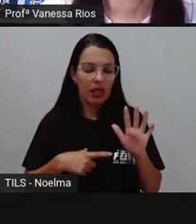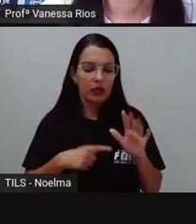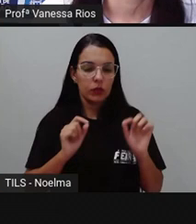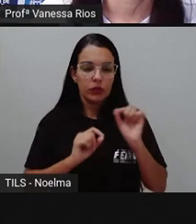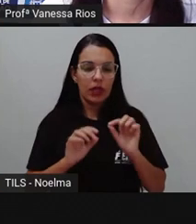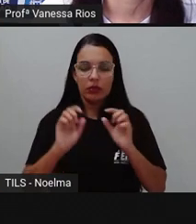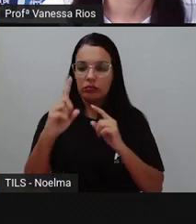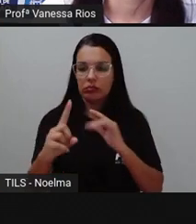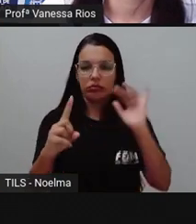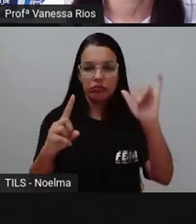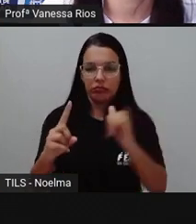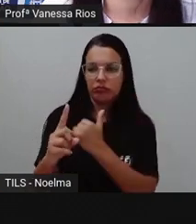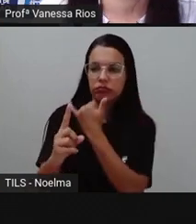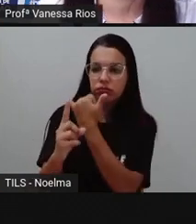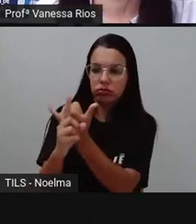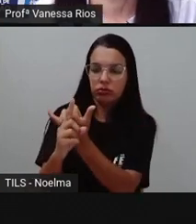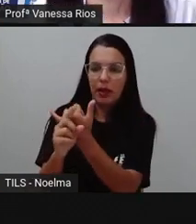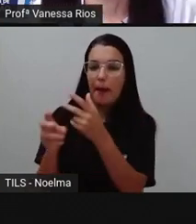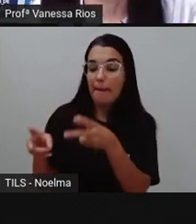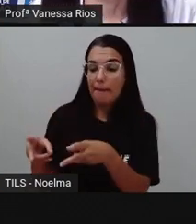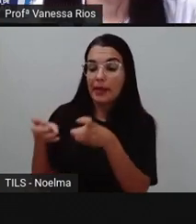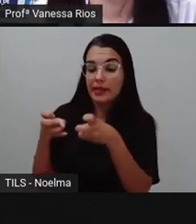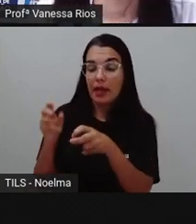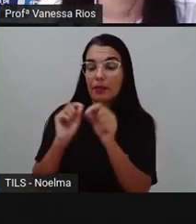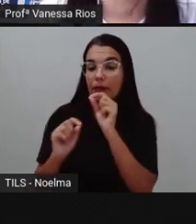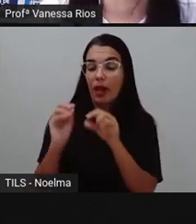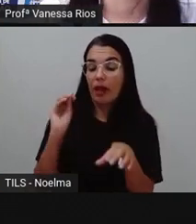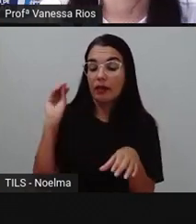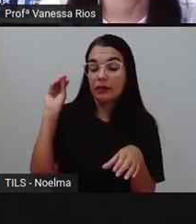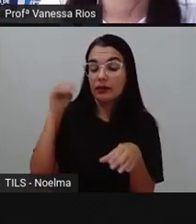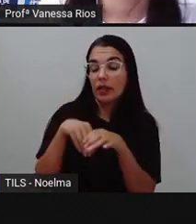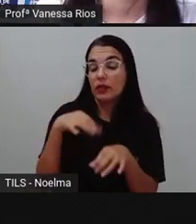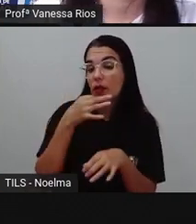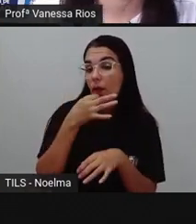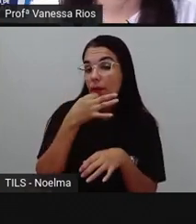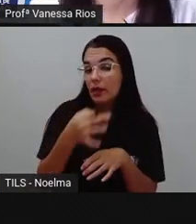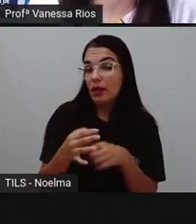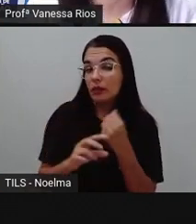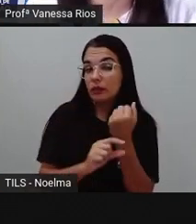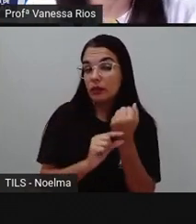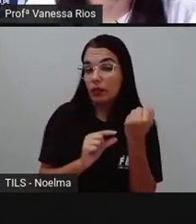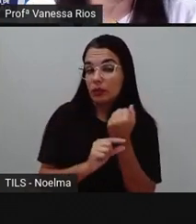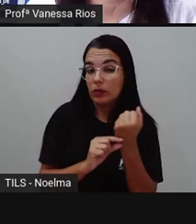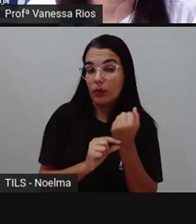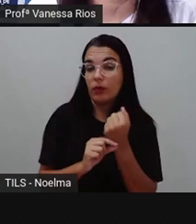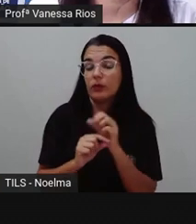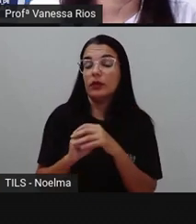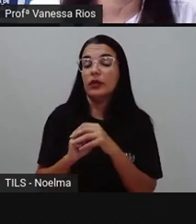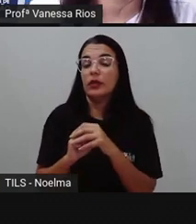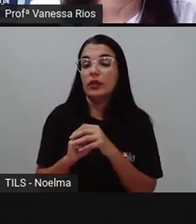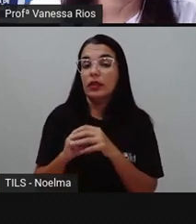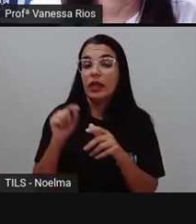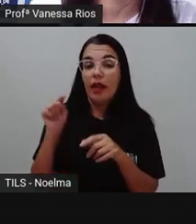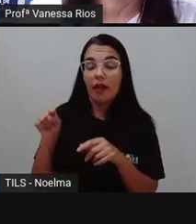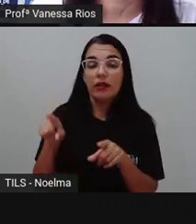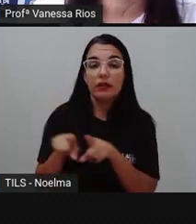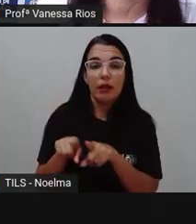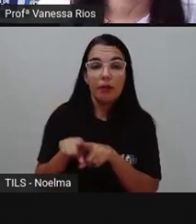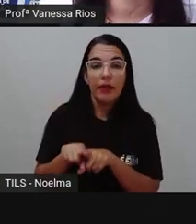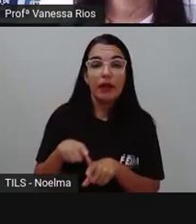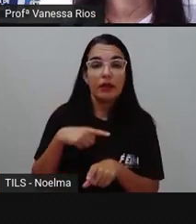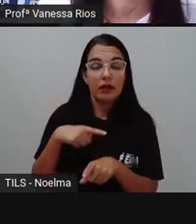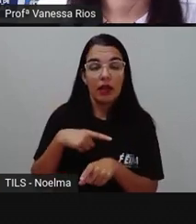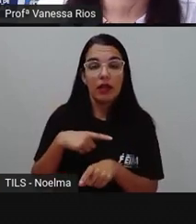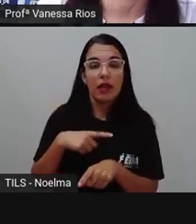percebe, dentro da opinião do autor, da resenha, do criador da resenha, que ele dá, sim, a